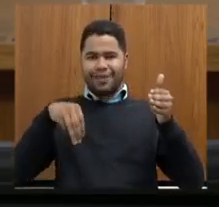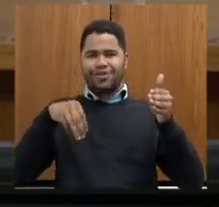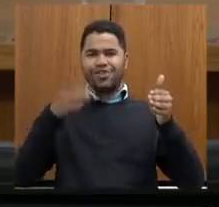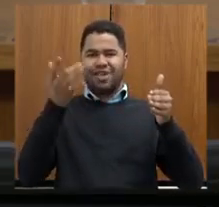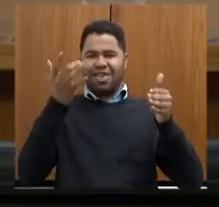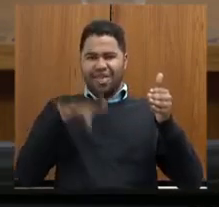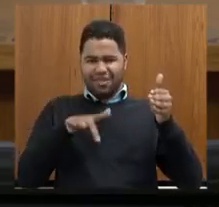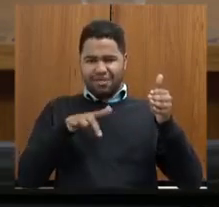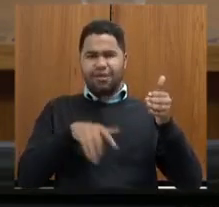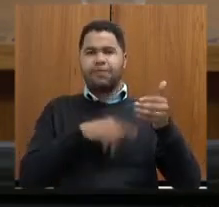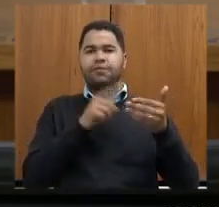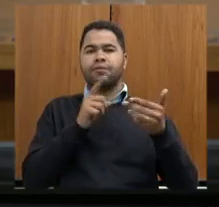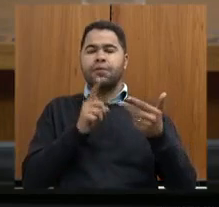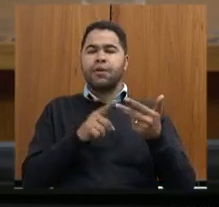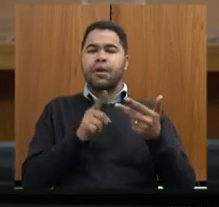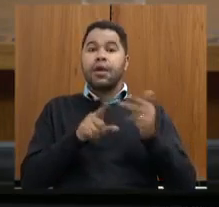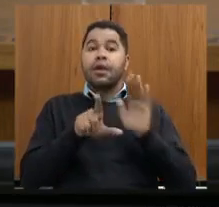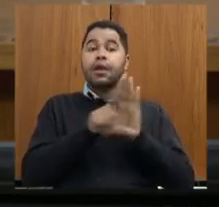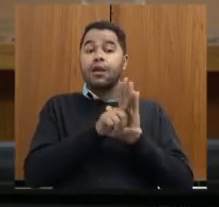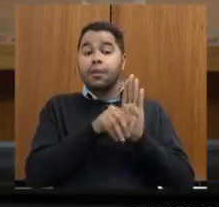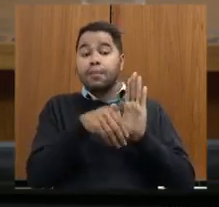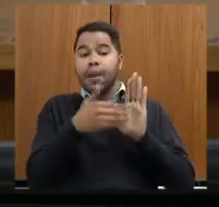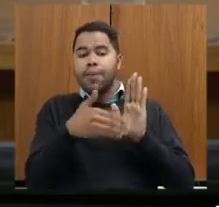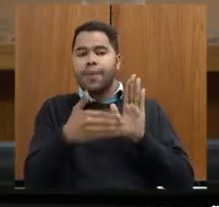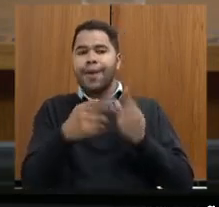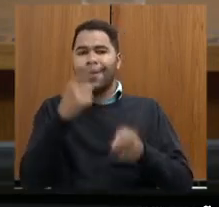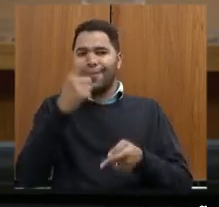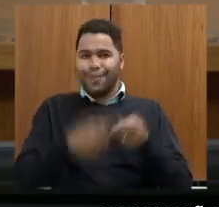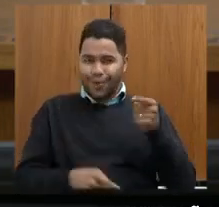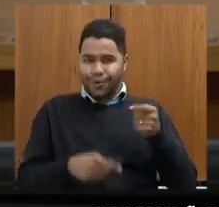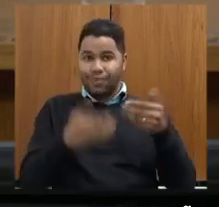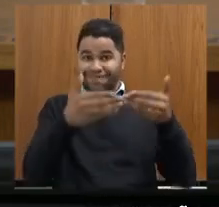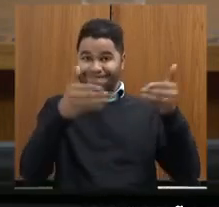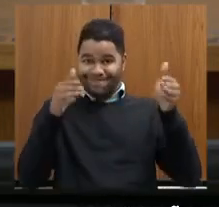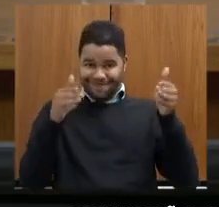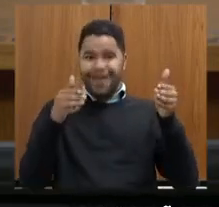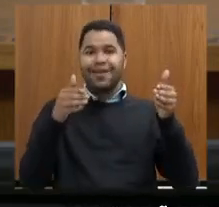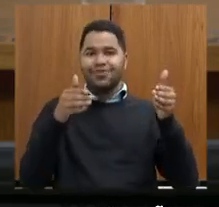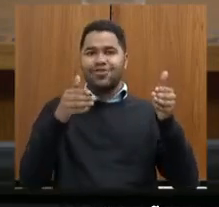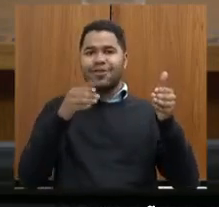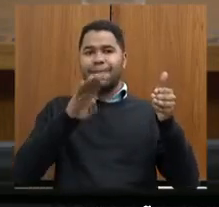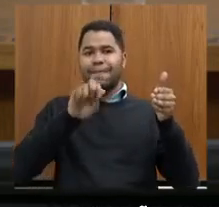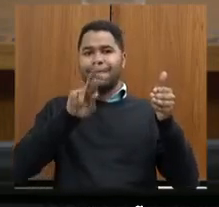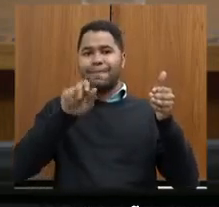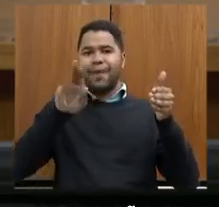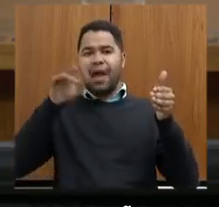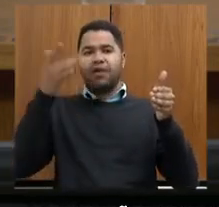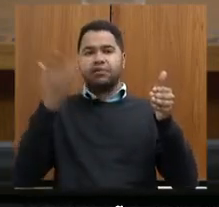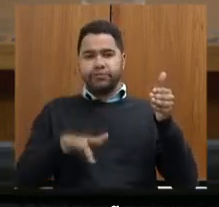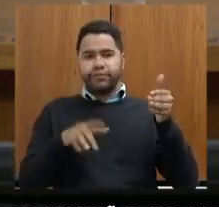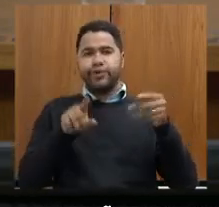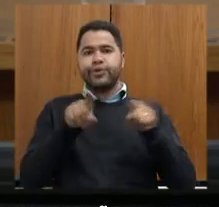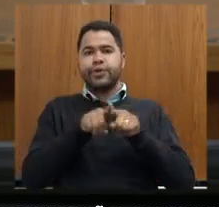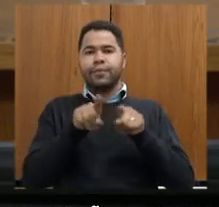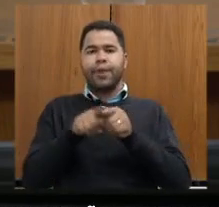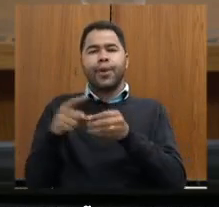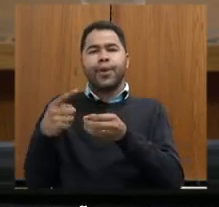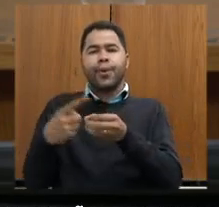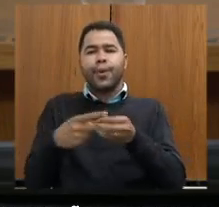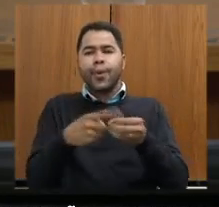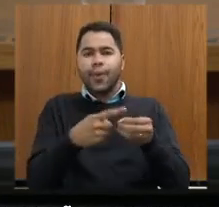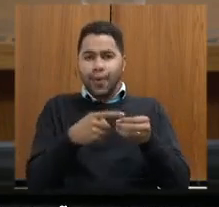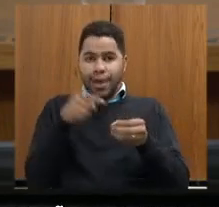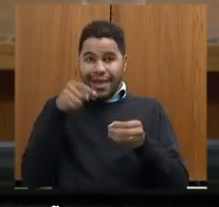de legislações subsequentes como a proibição de barragem de rejeito em um determinado município que estava